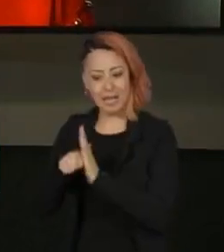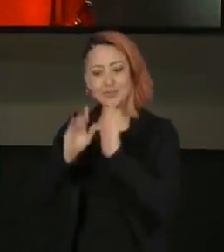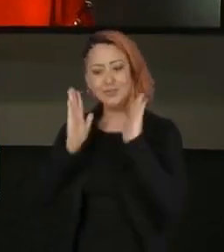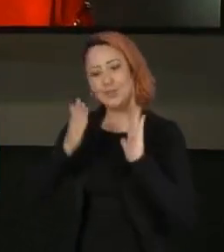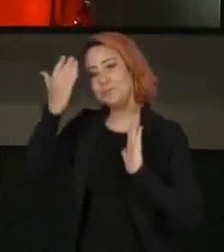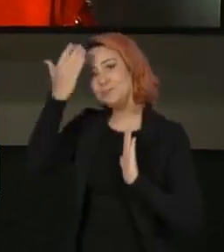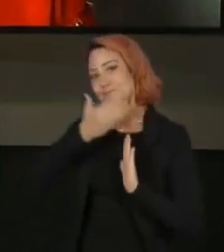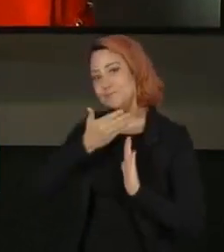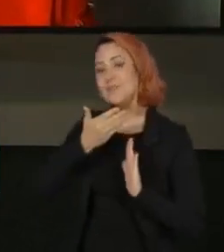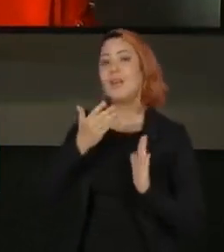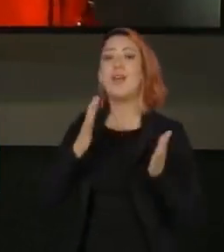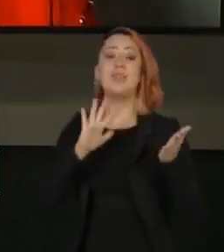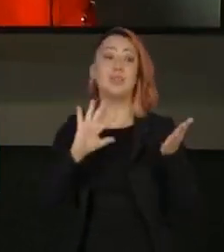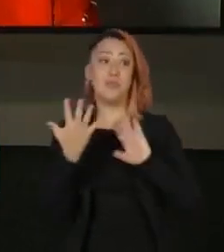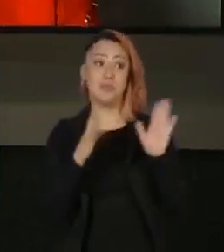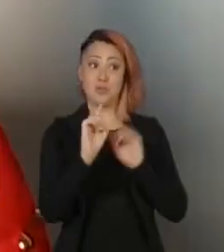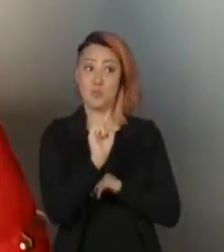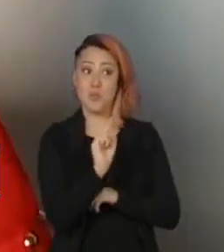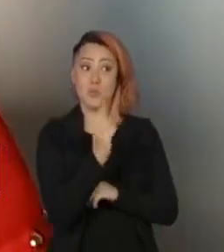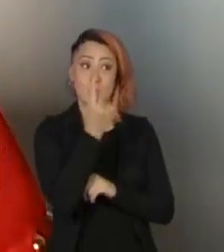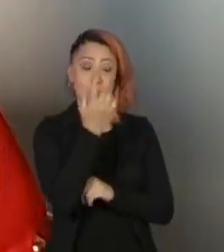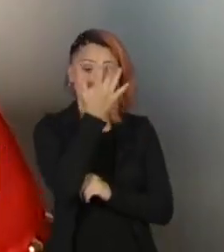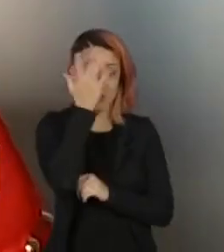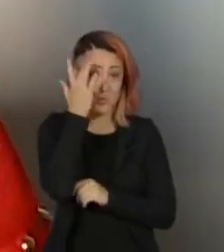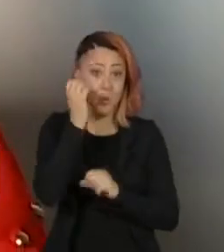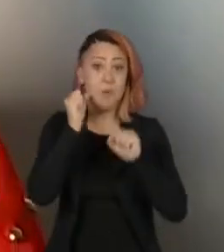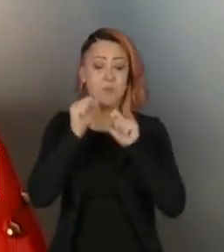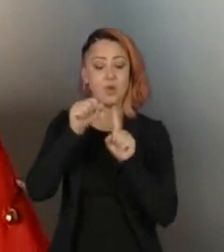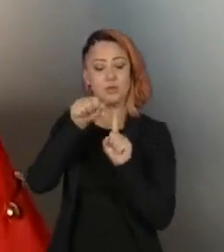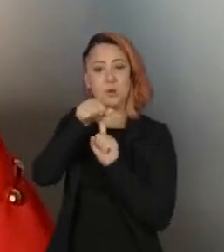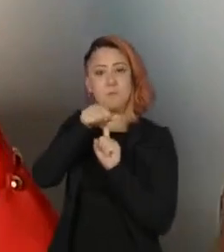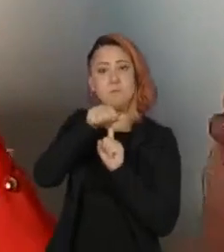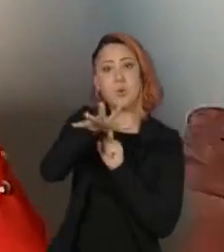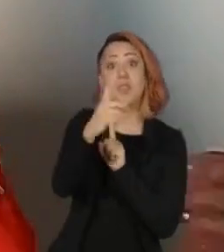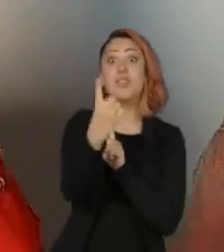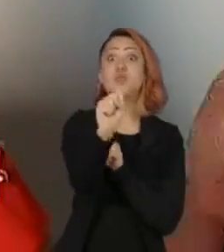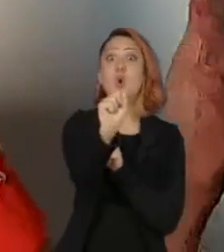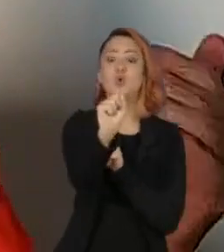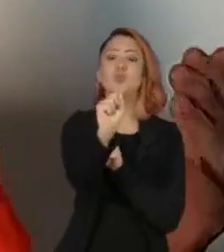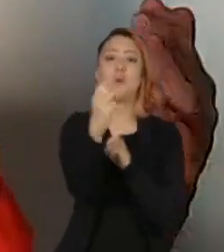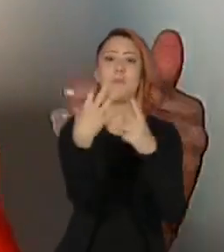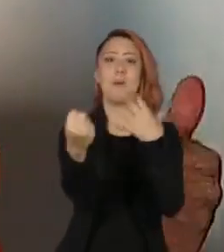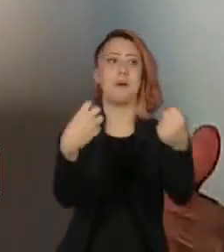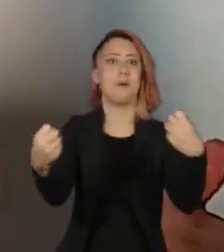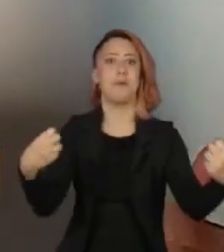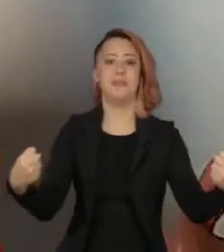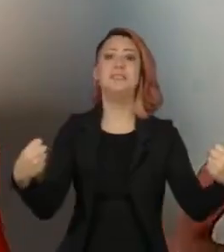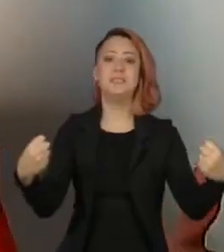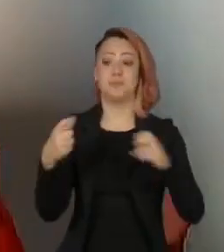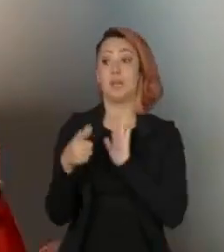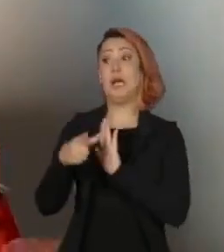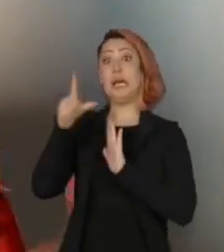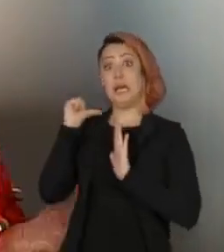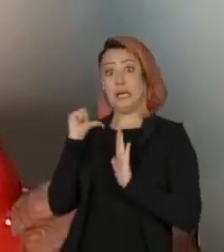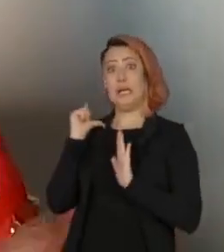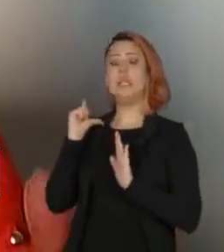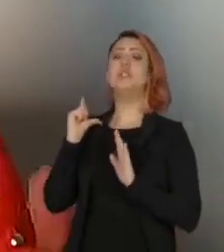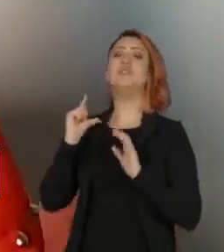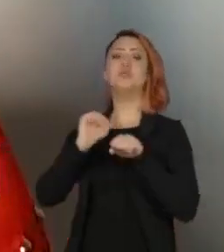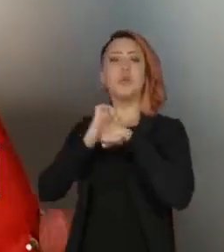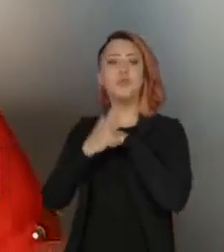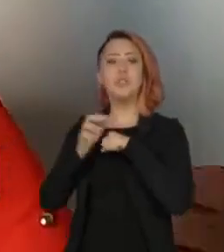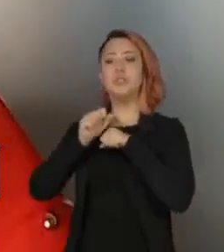capacidade de uma pessoa transmitir para 18. Antes a gente tinha das variantes originais,